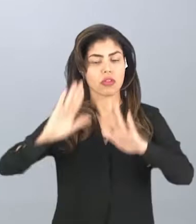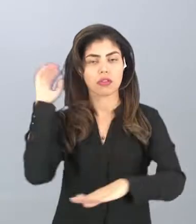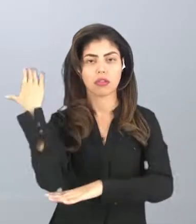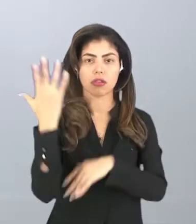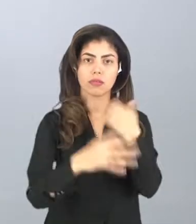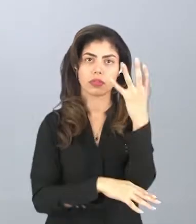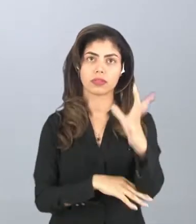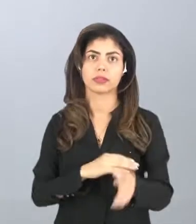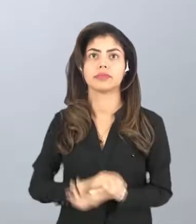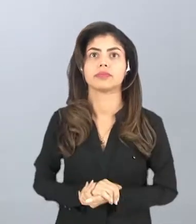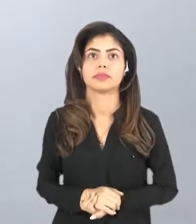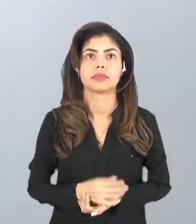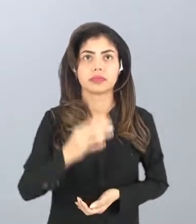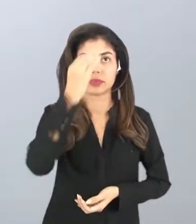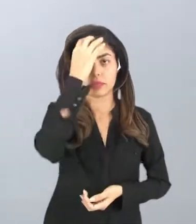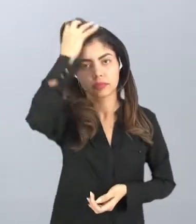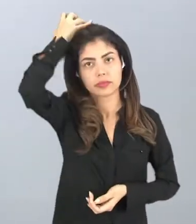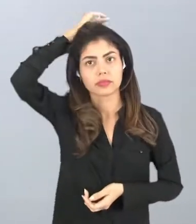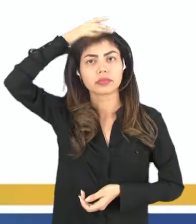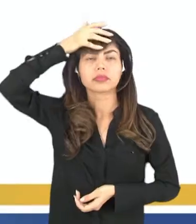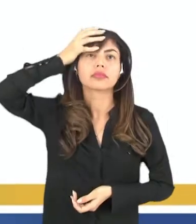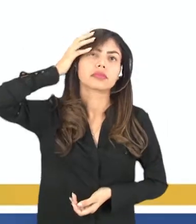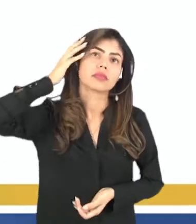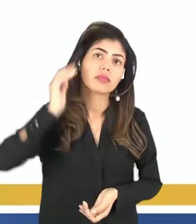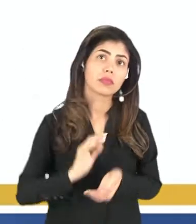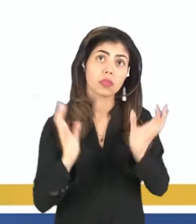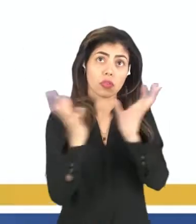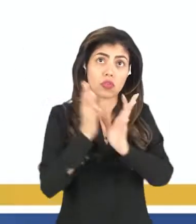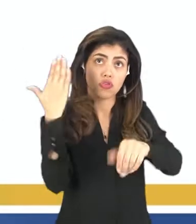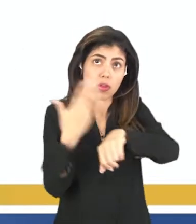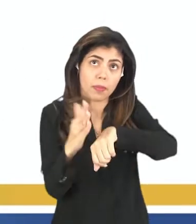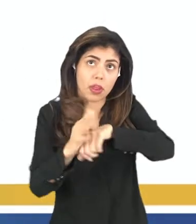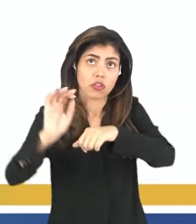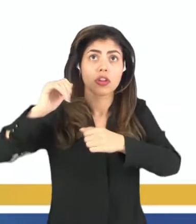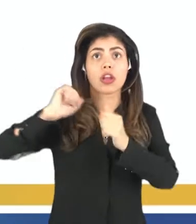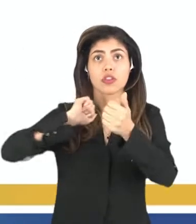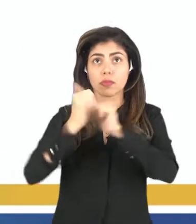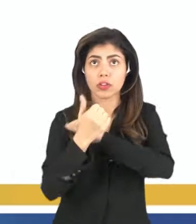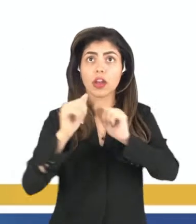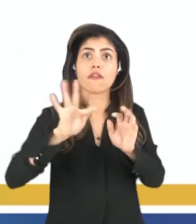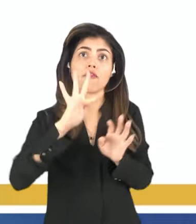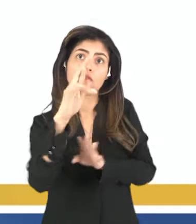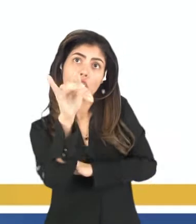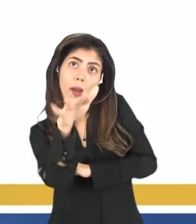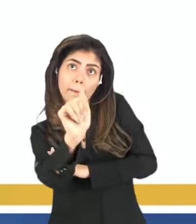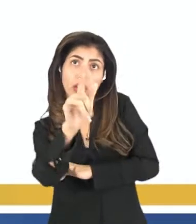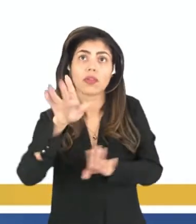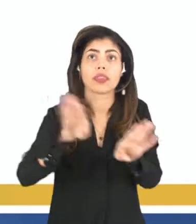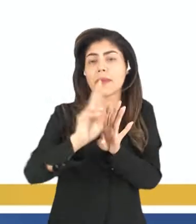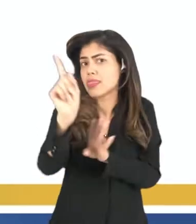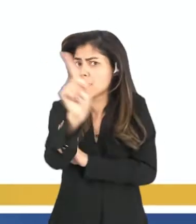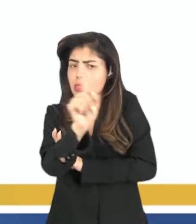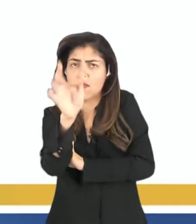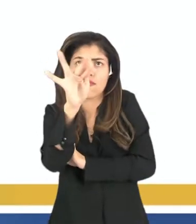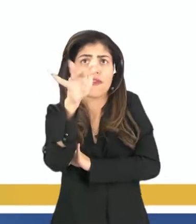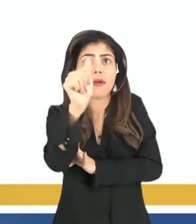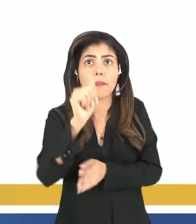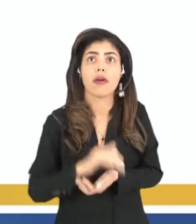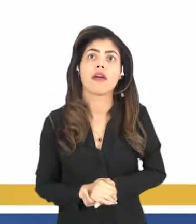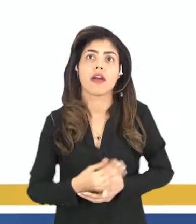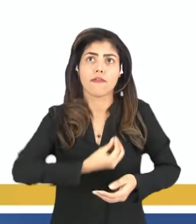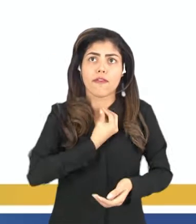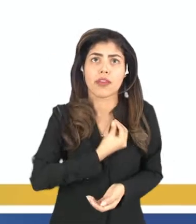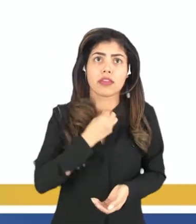a natureza. Vamos continuar. Conjunto de práticas esportivas formais e não formais são